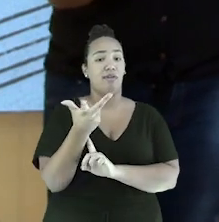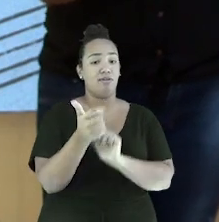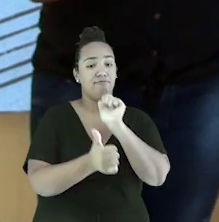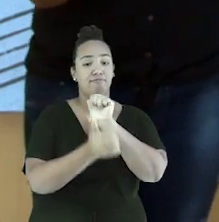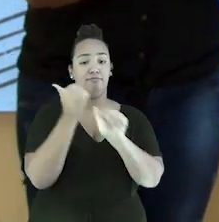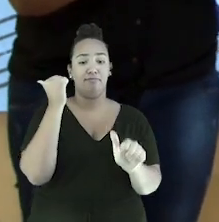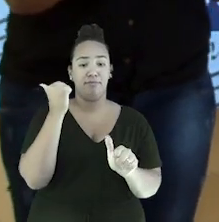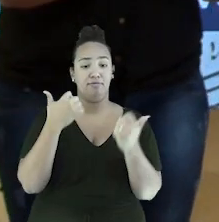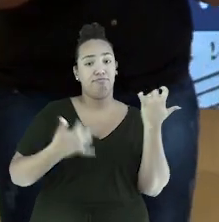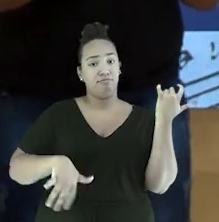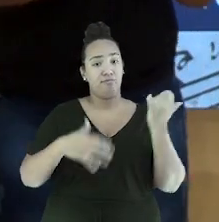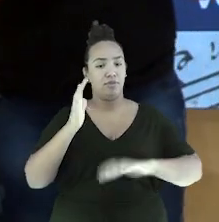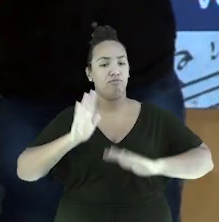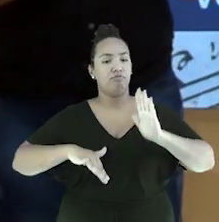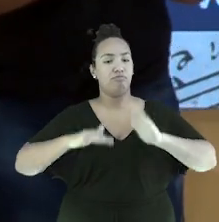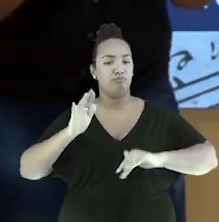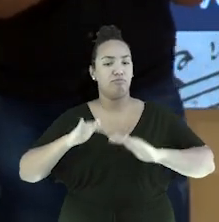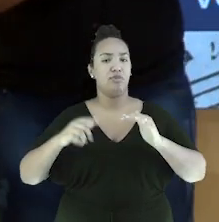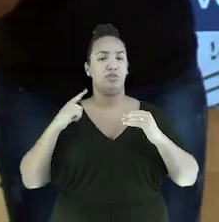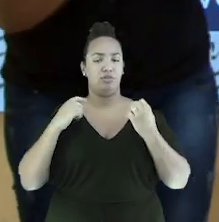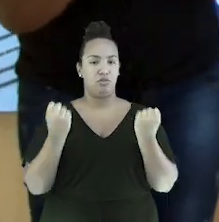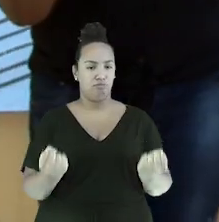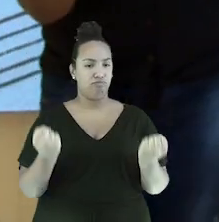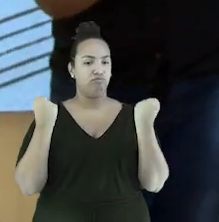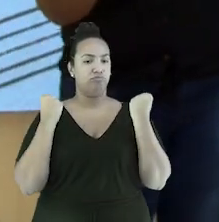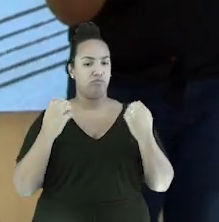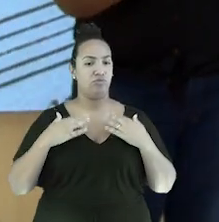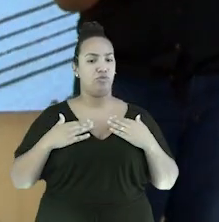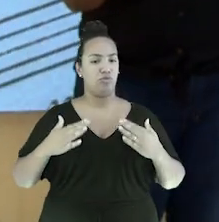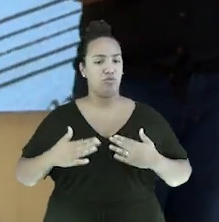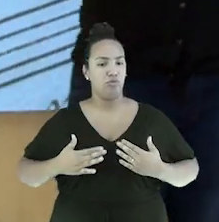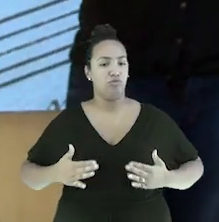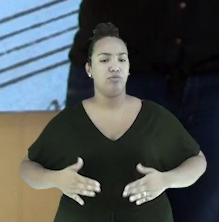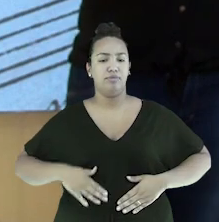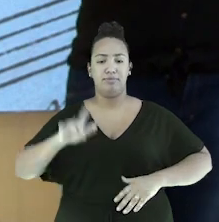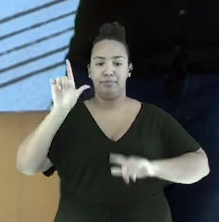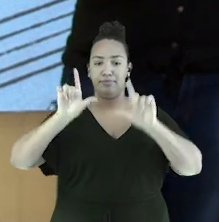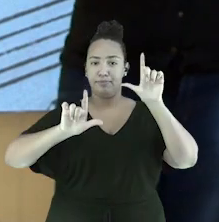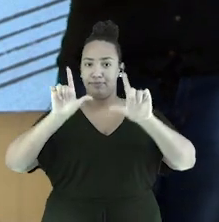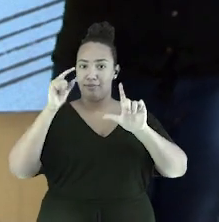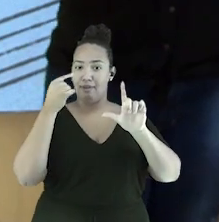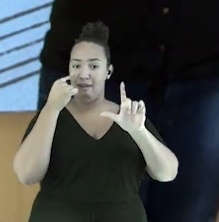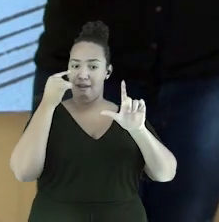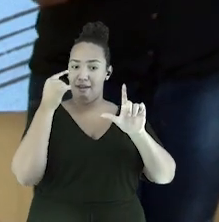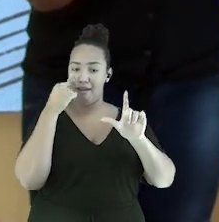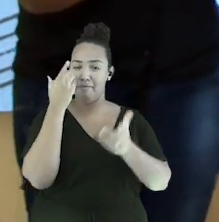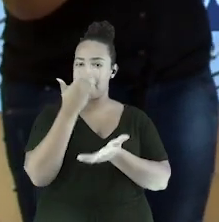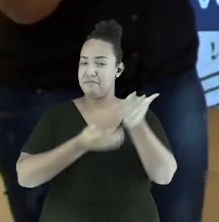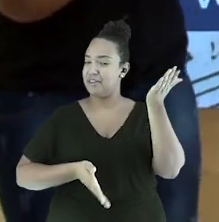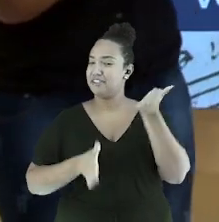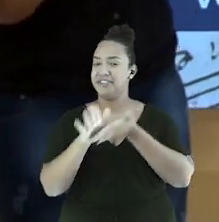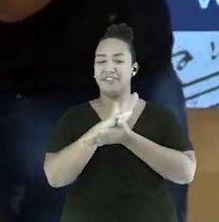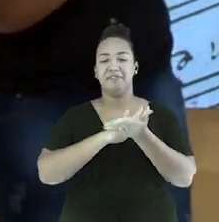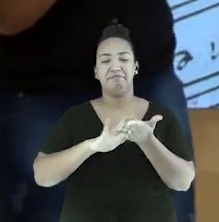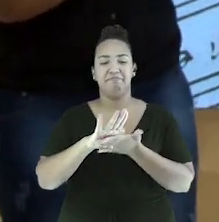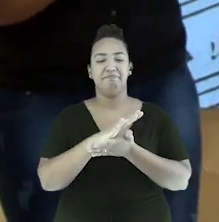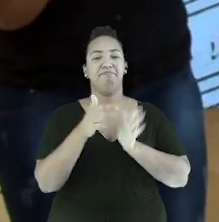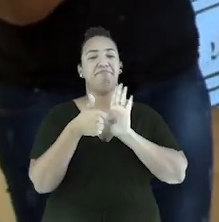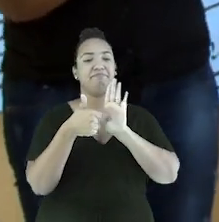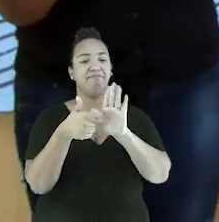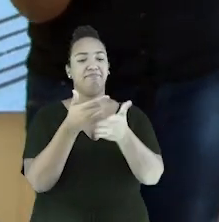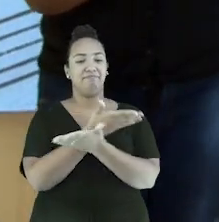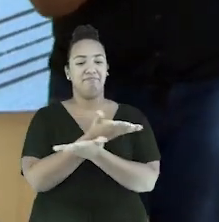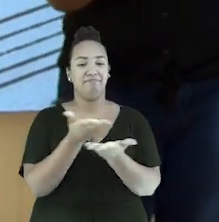esporte, tem viola e batucada. Tem exercício com o corpo de uma forma delicada. Se liga nesse programa que você não perde nada. Eu vou mostrar para